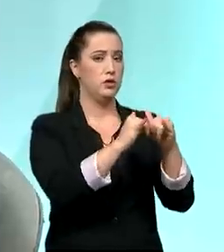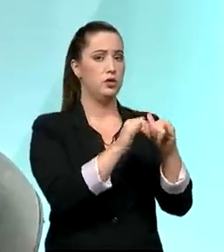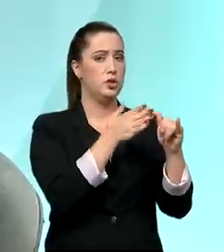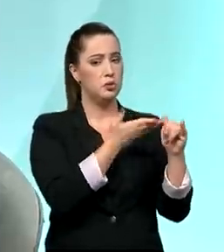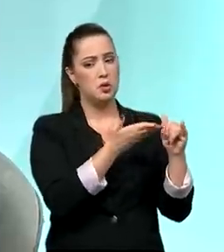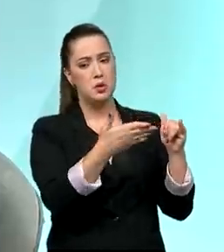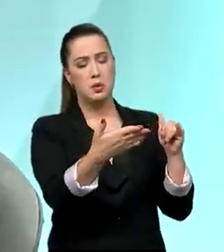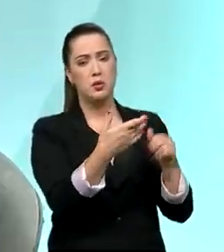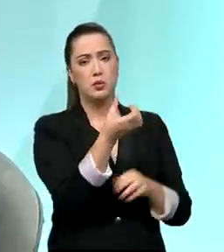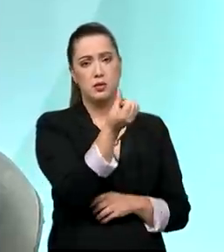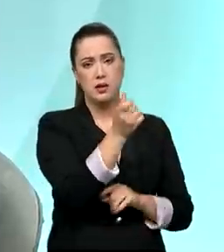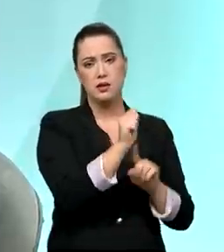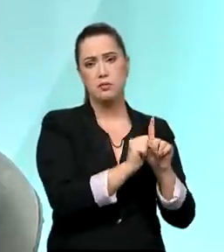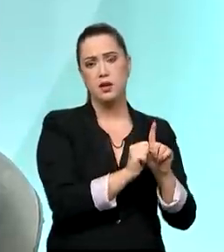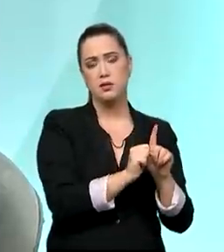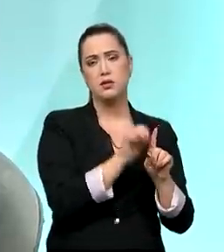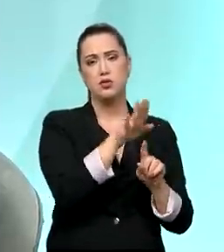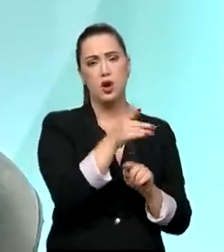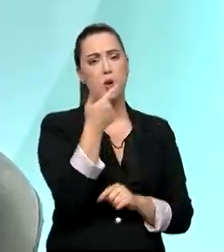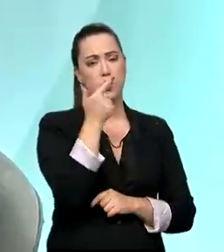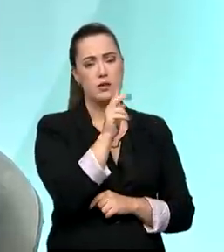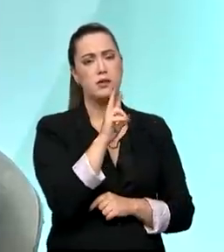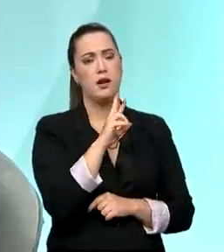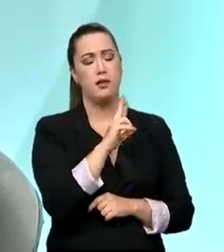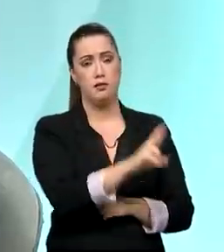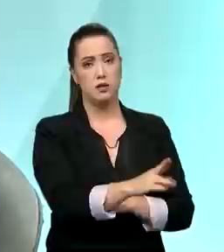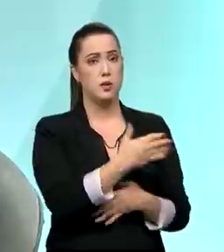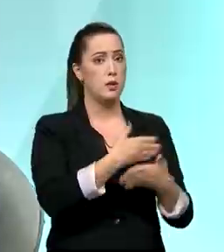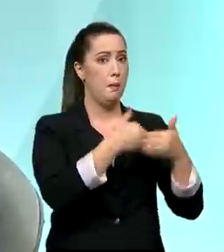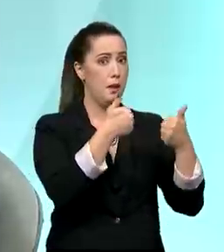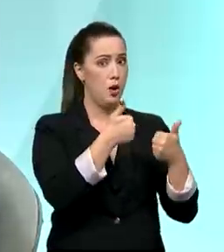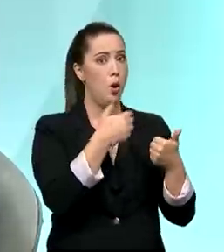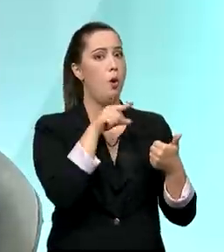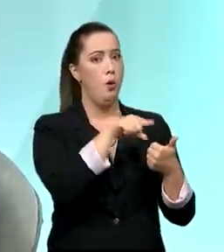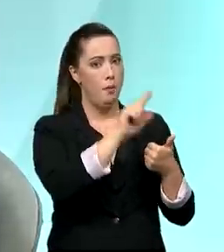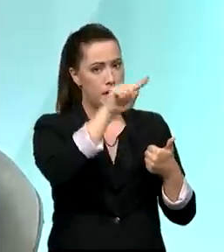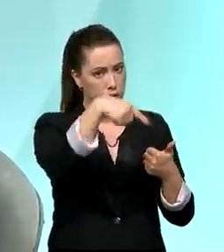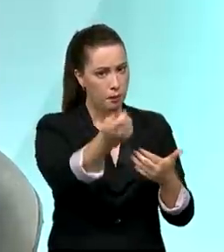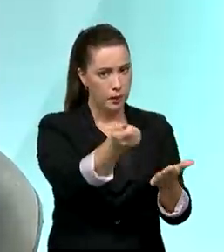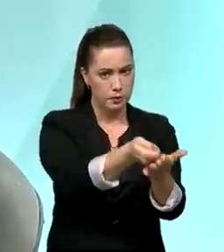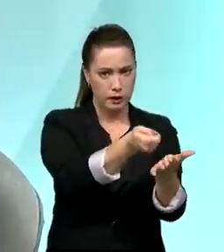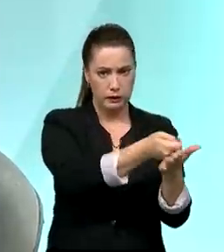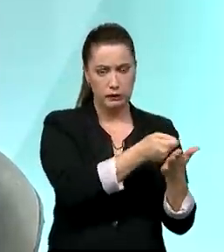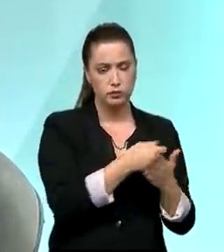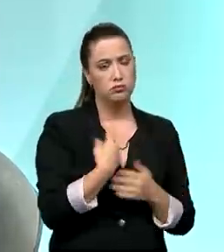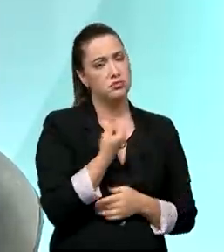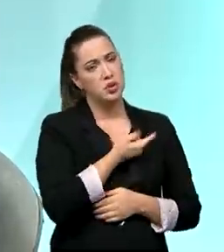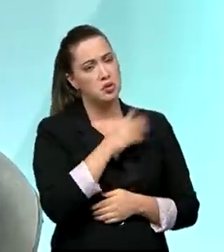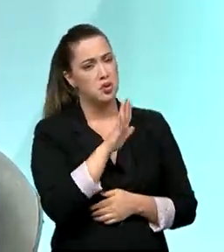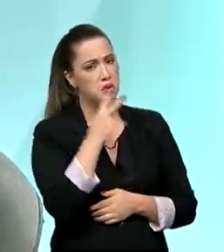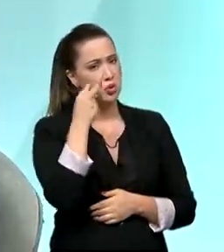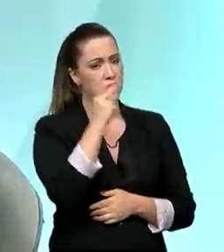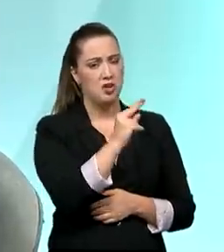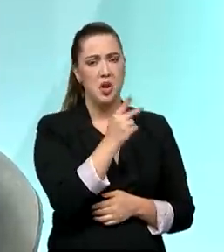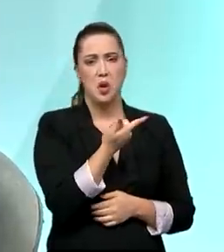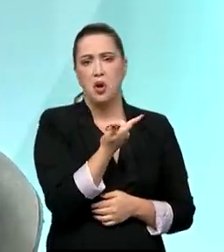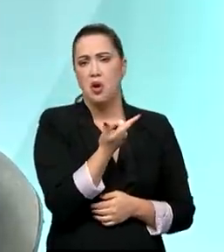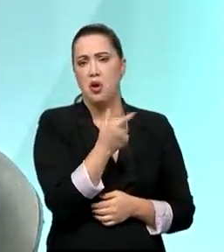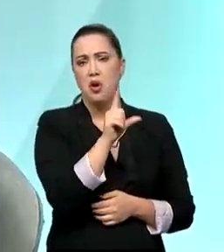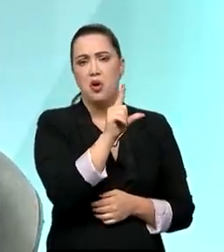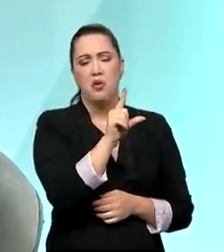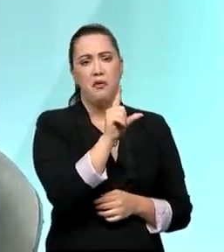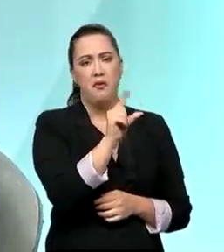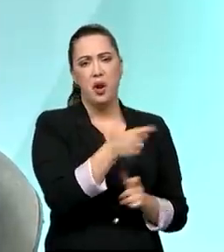Nesses seis meses, você já consegue ter um ganho de renda. Então, nós estimamos uma perda muito baixa, ou seja, uma